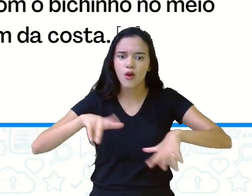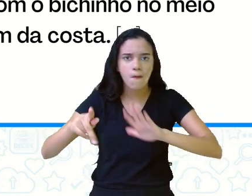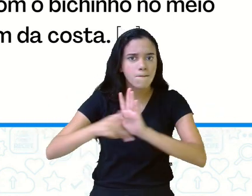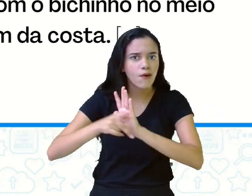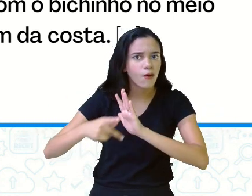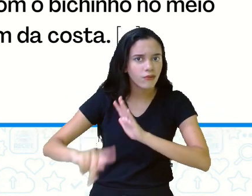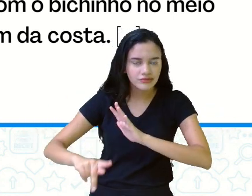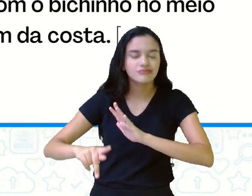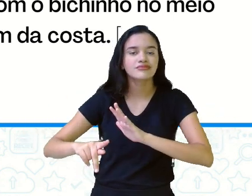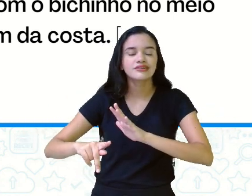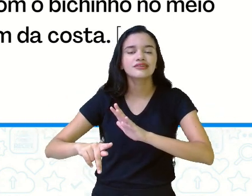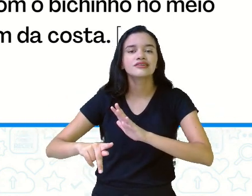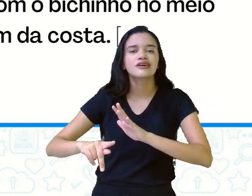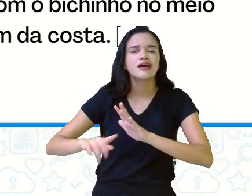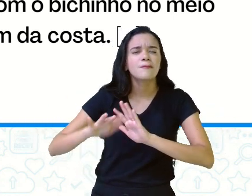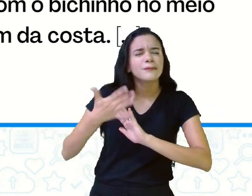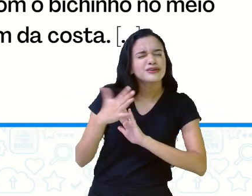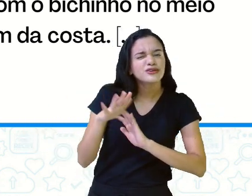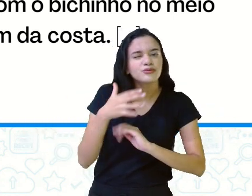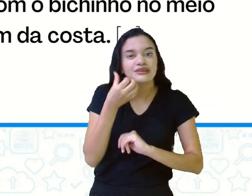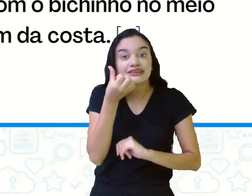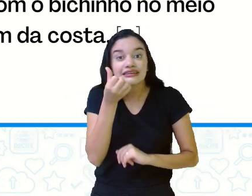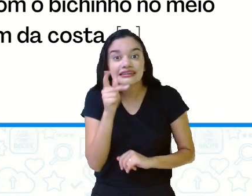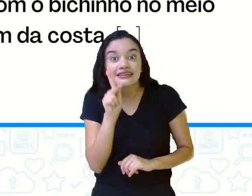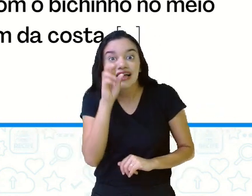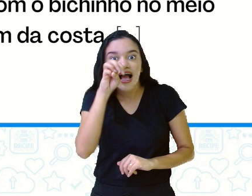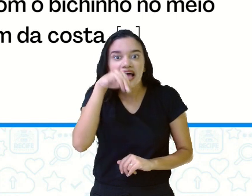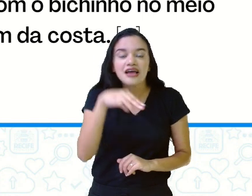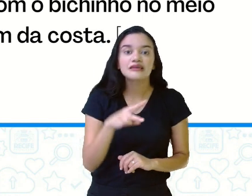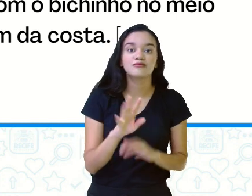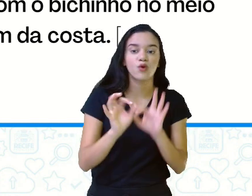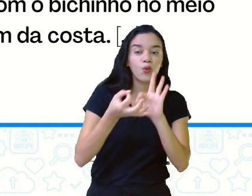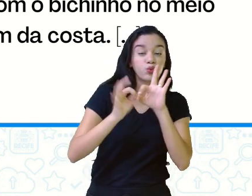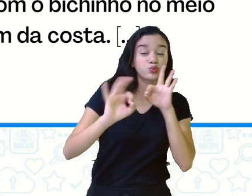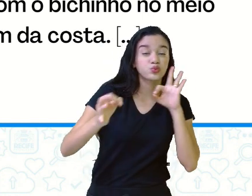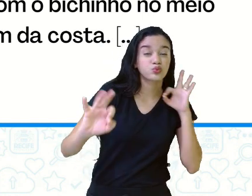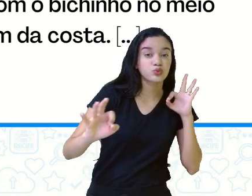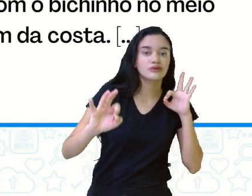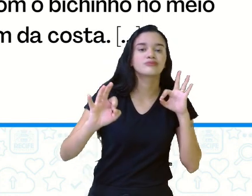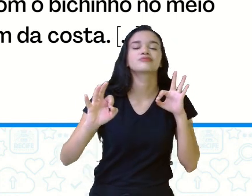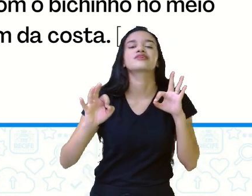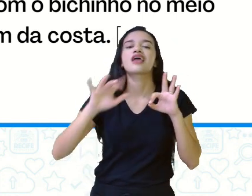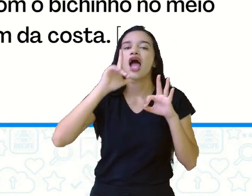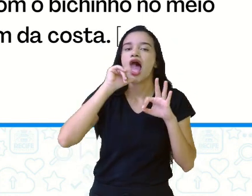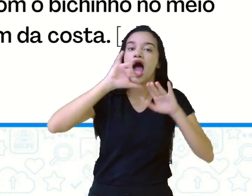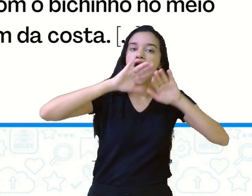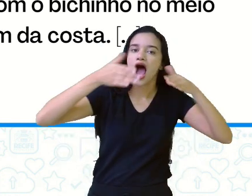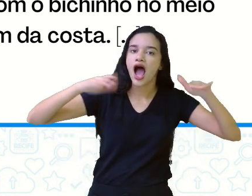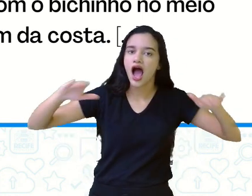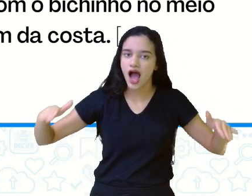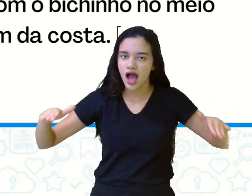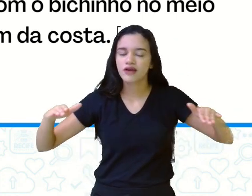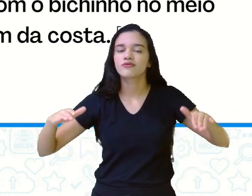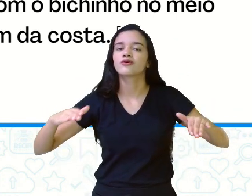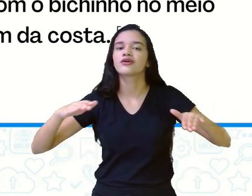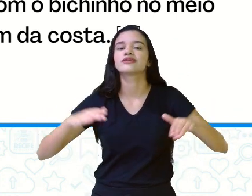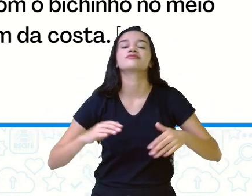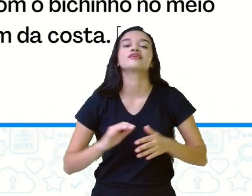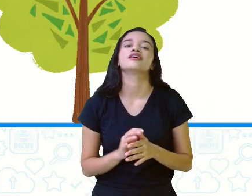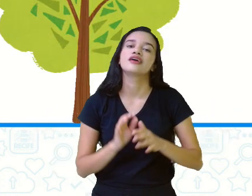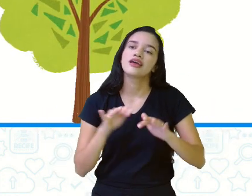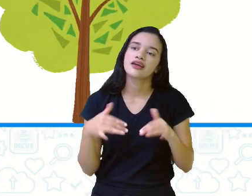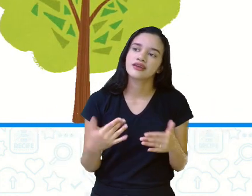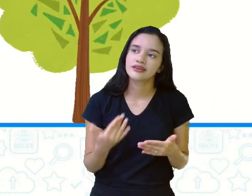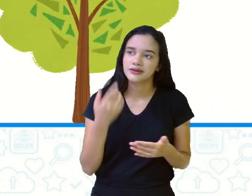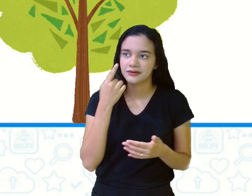Há pouco mais de seis quilômetros da costa, que é o seu habitat natural, a água. Aí a fonte e